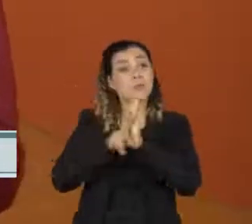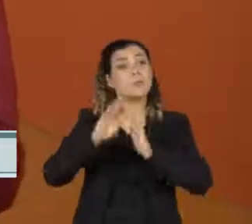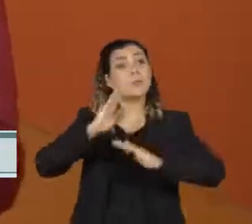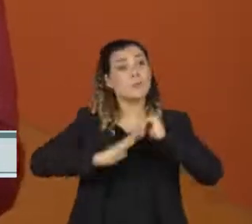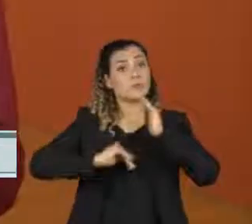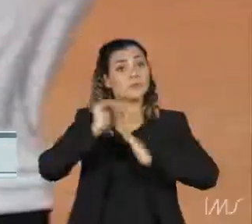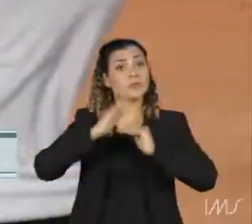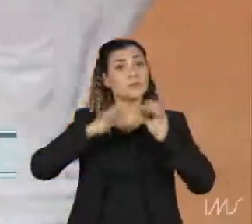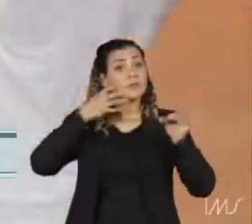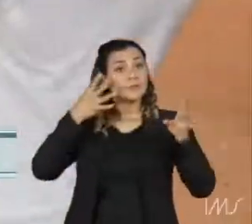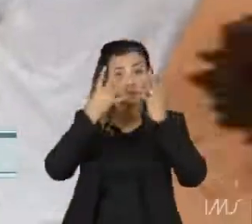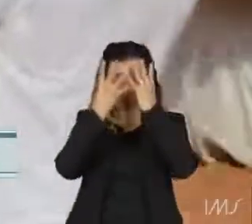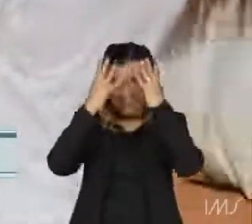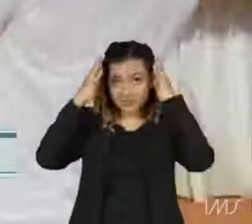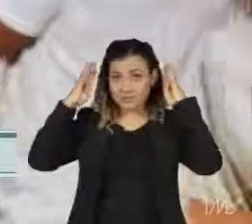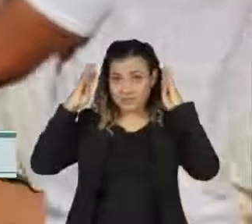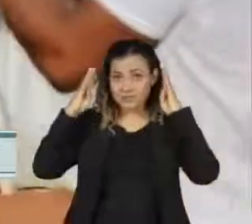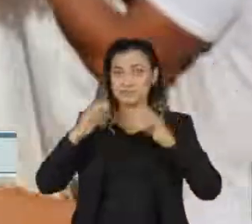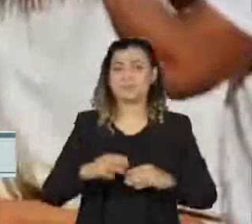indígenas contemporâneos.